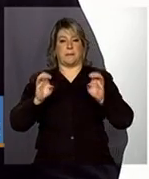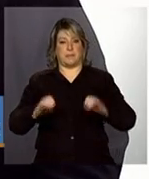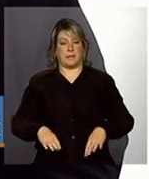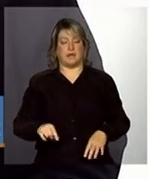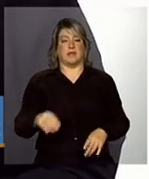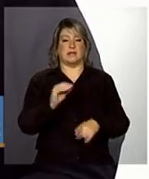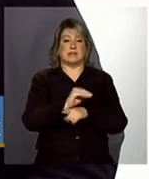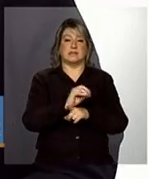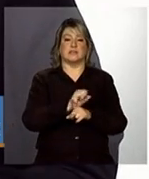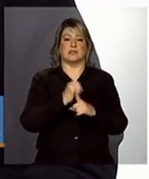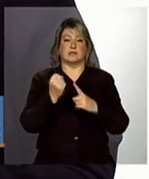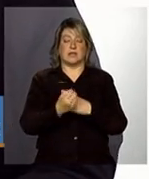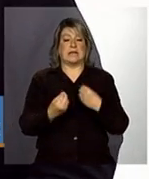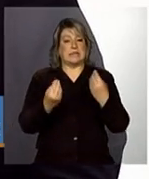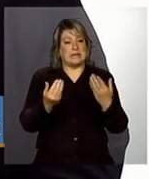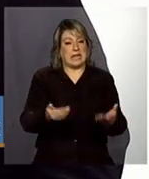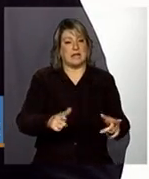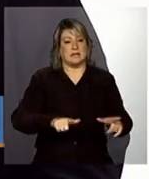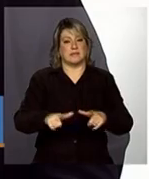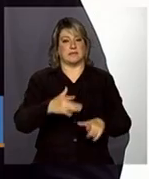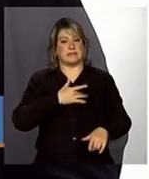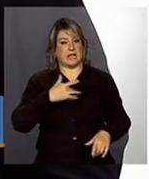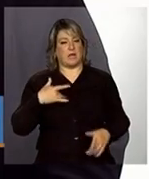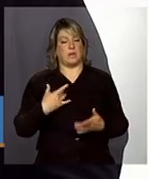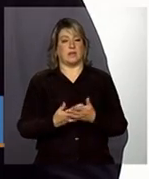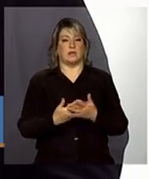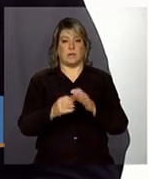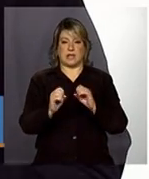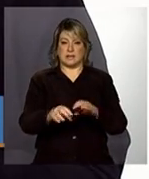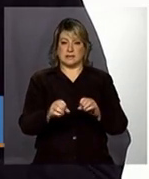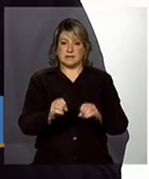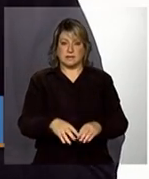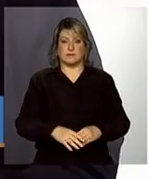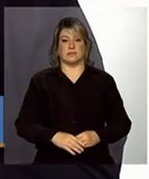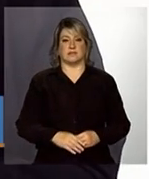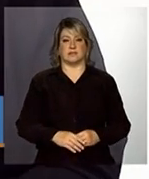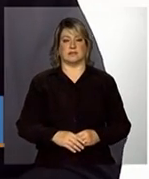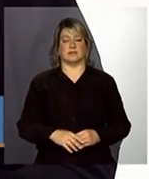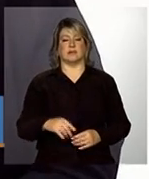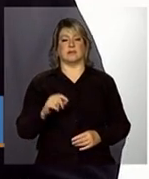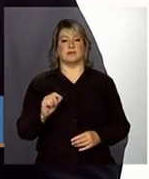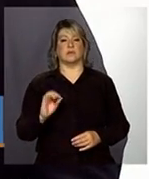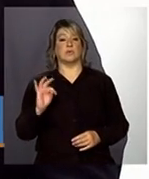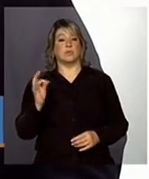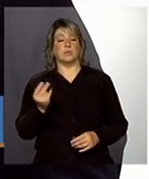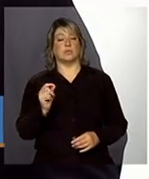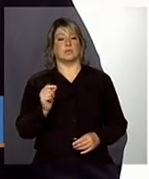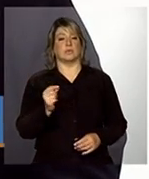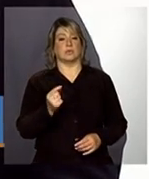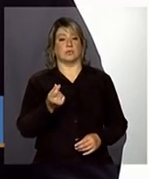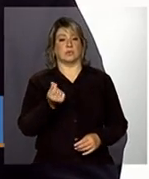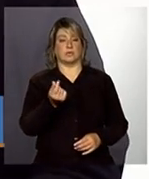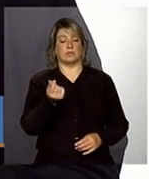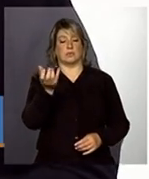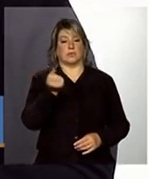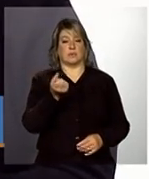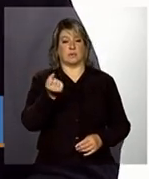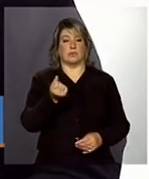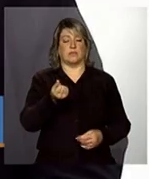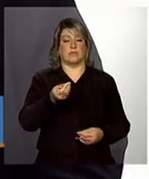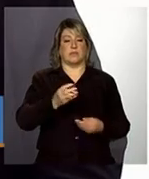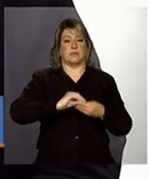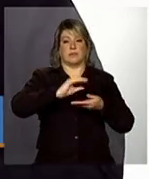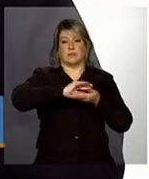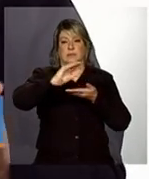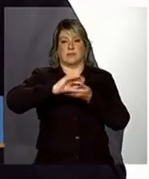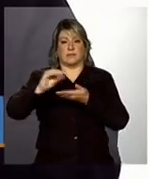assistência social oferece serviços, assim como saúde e educação, e os benefícios de transferência de renda, e aí não só